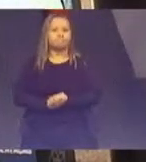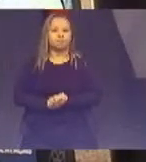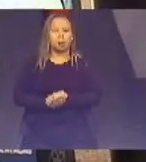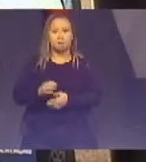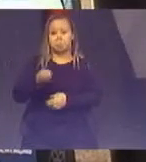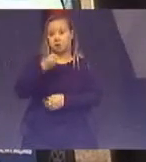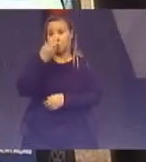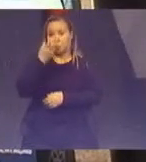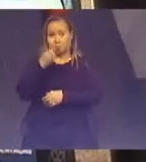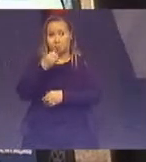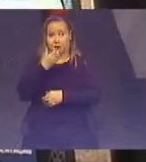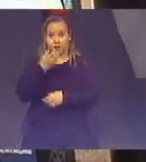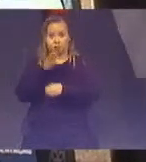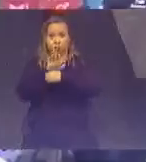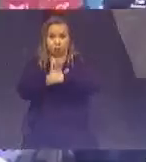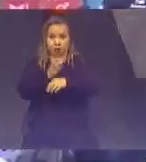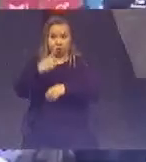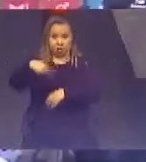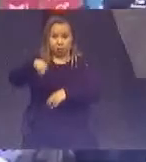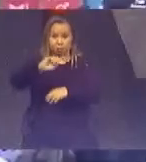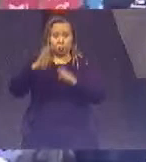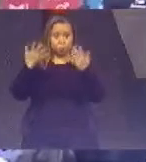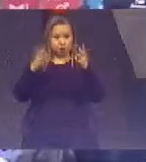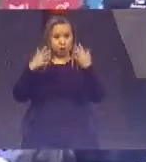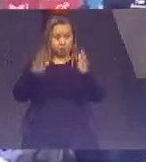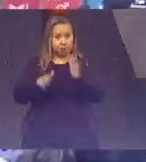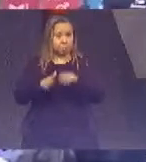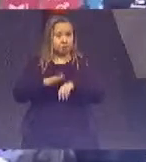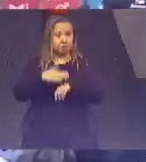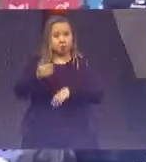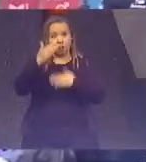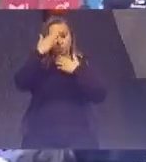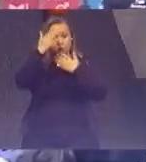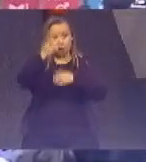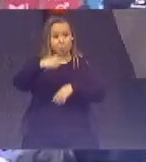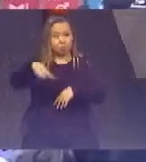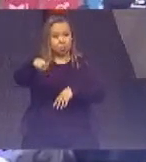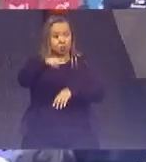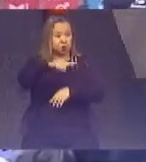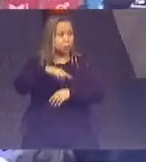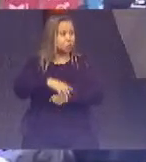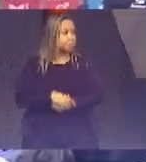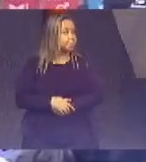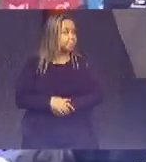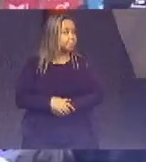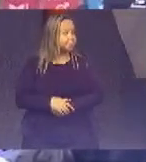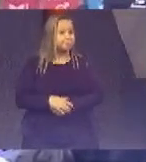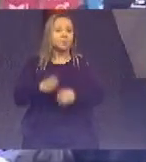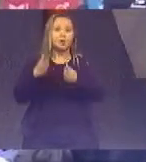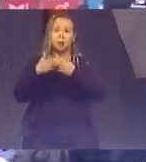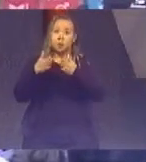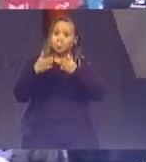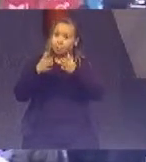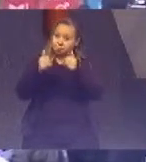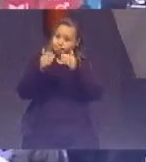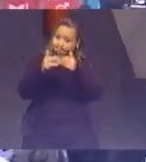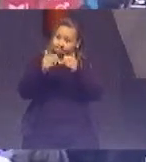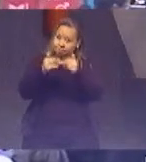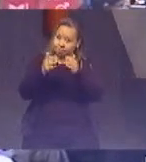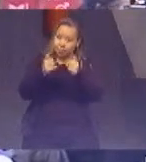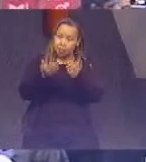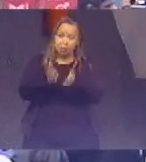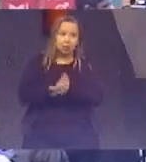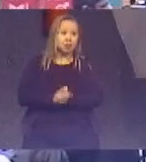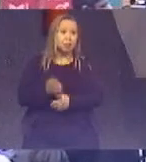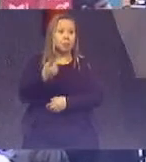neste país e no planeta parabéns mais uma vez e muito obrigada a todos eu também vou pedir licença ao ministro Noronha